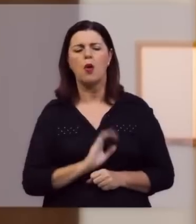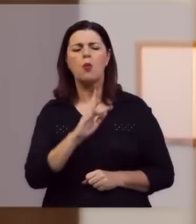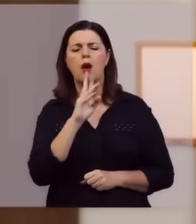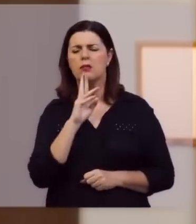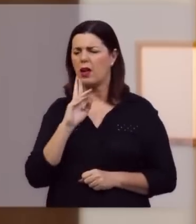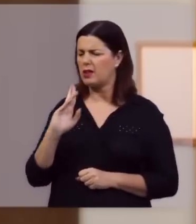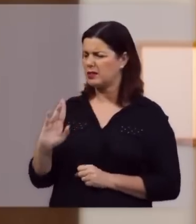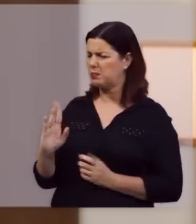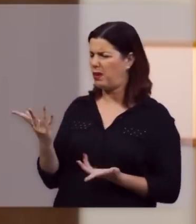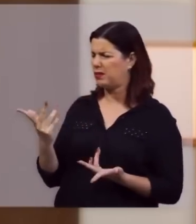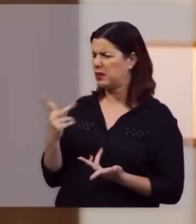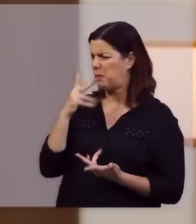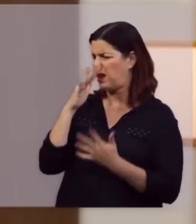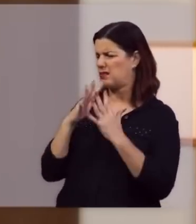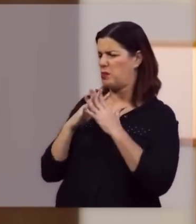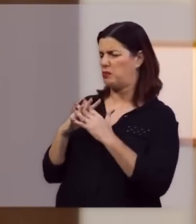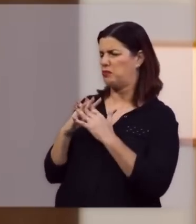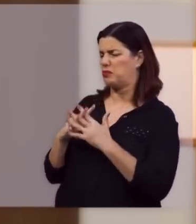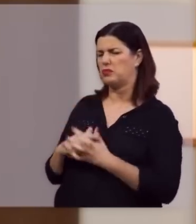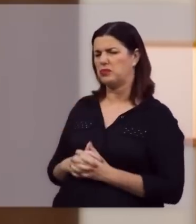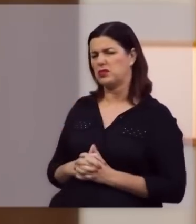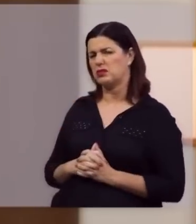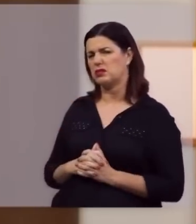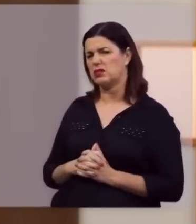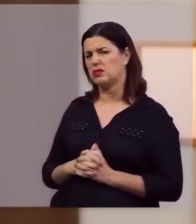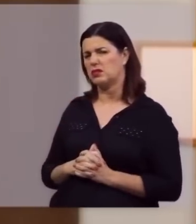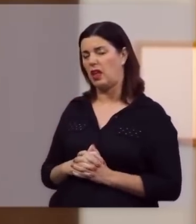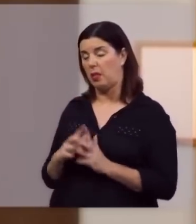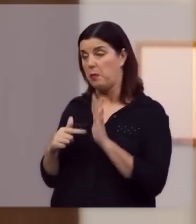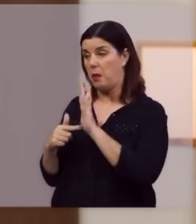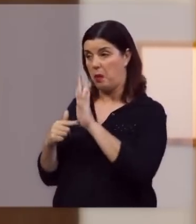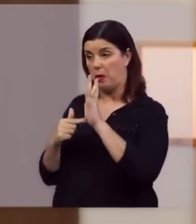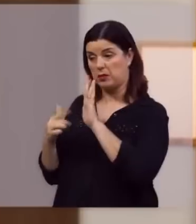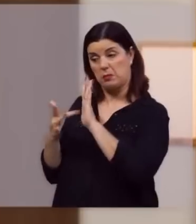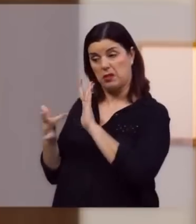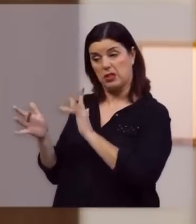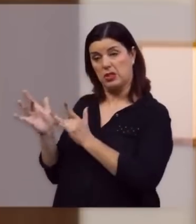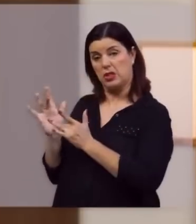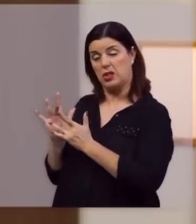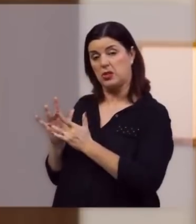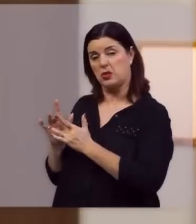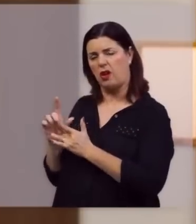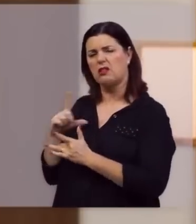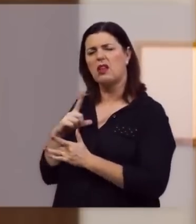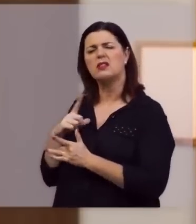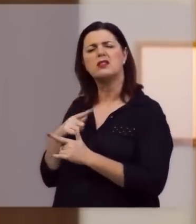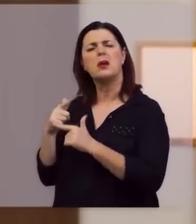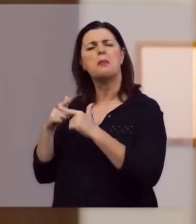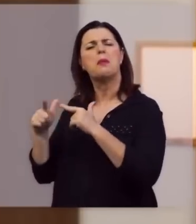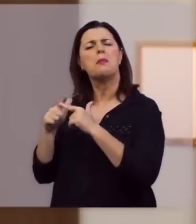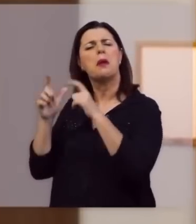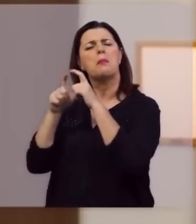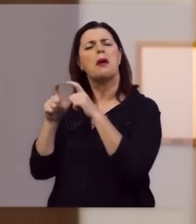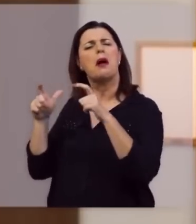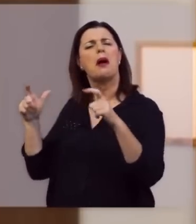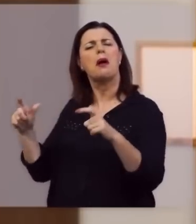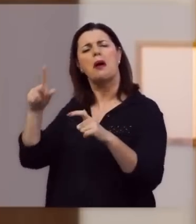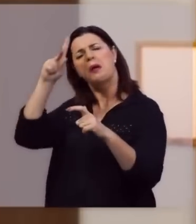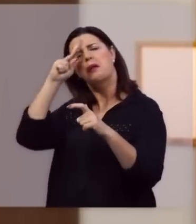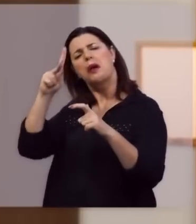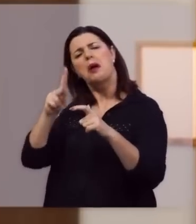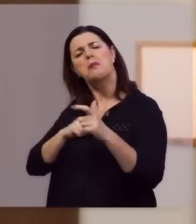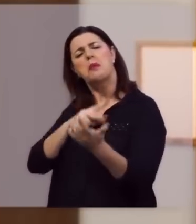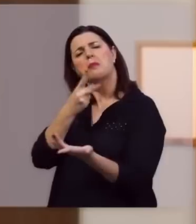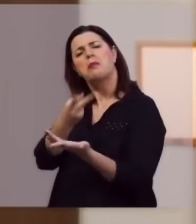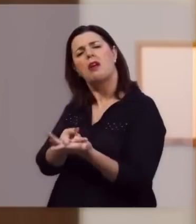homem desce a resposta evasiva, confusa, ele está mostrando que ele tinha um drama maior do que a